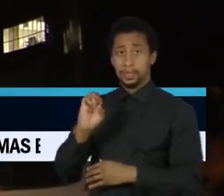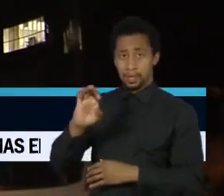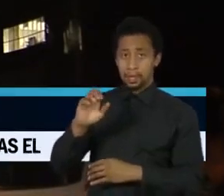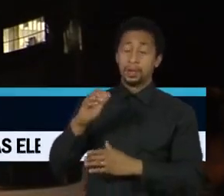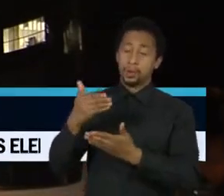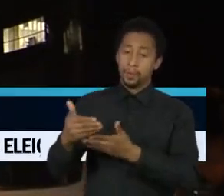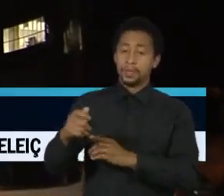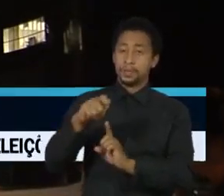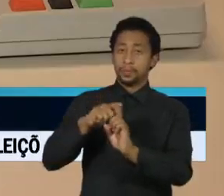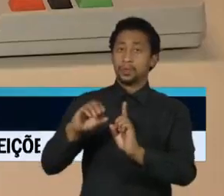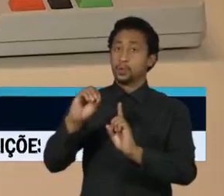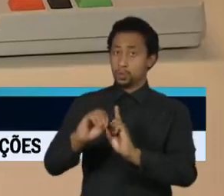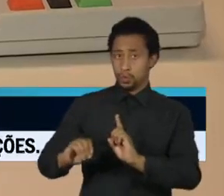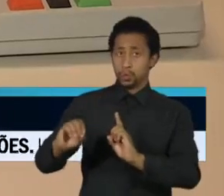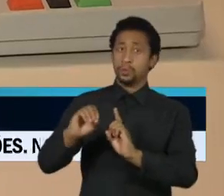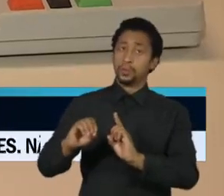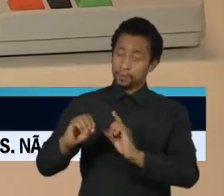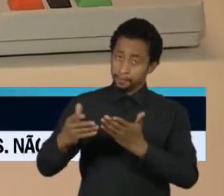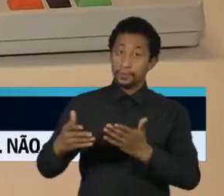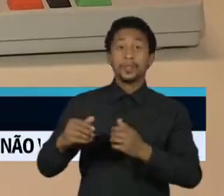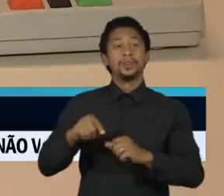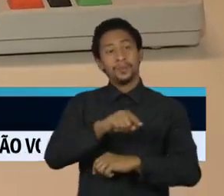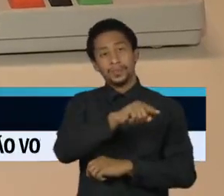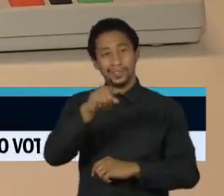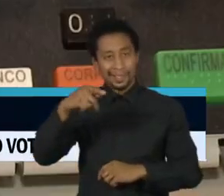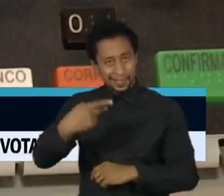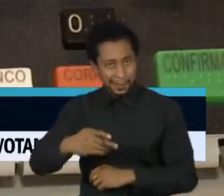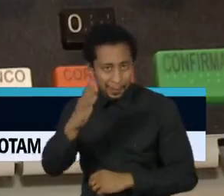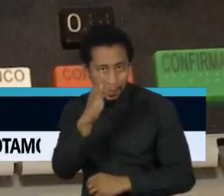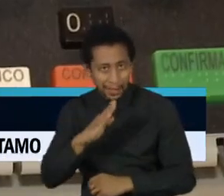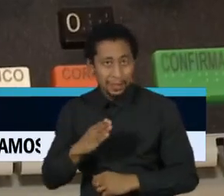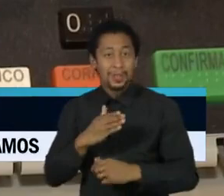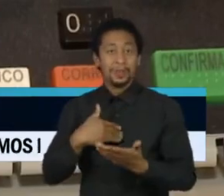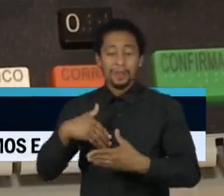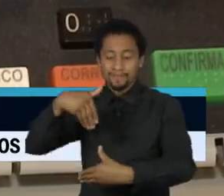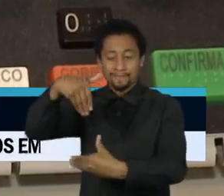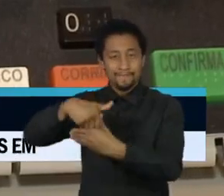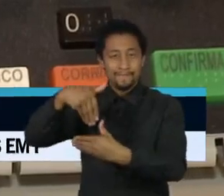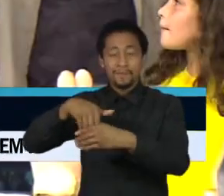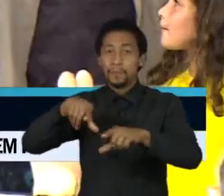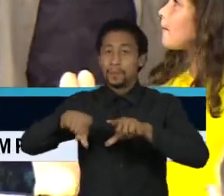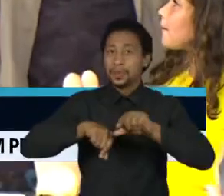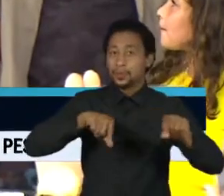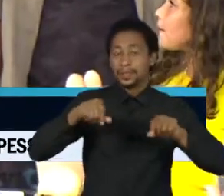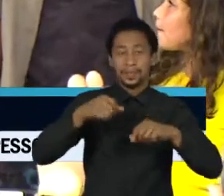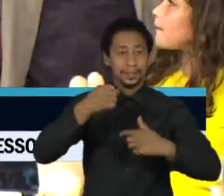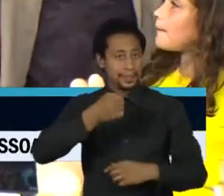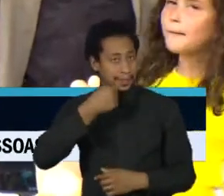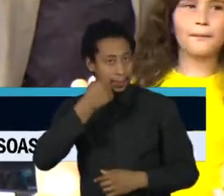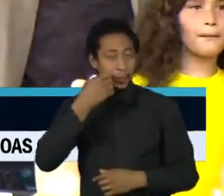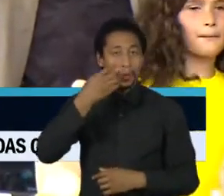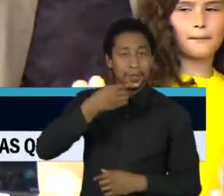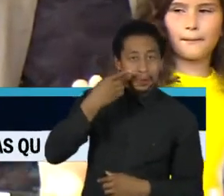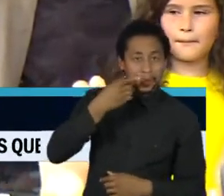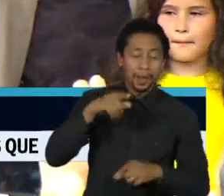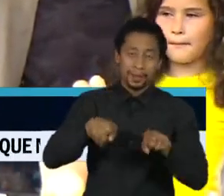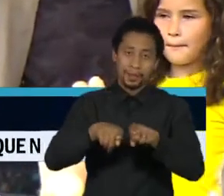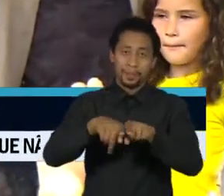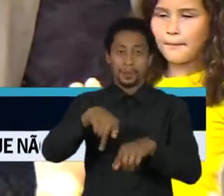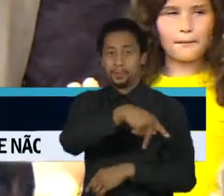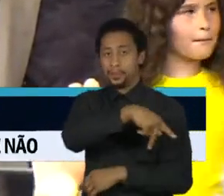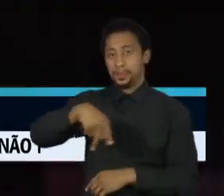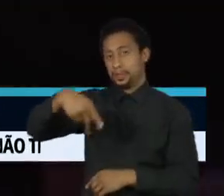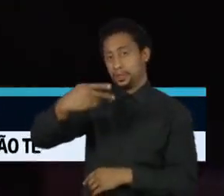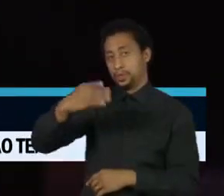brasileiros irão às urnas para escolher presidente, governador, senadores e deputados. Alvo de Jair Bolsonaro, o